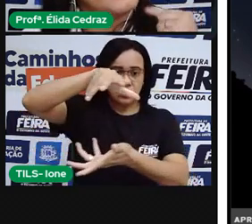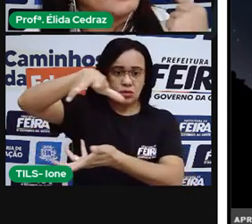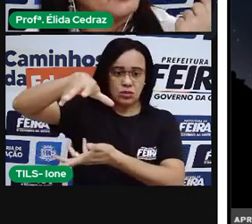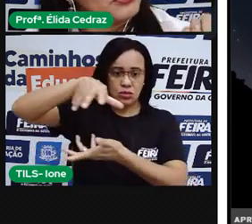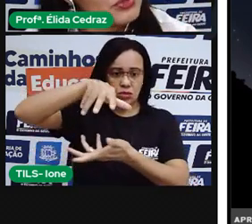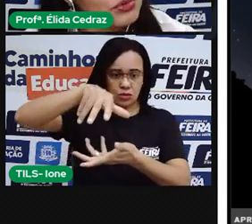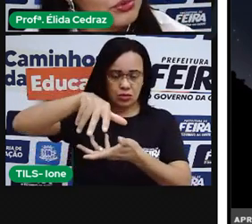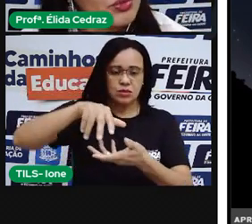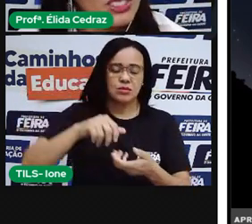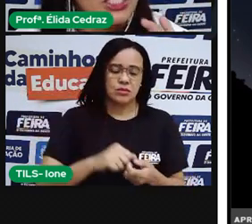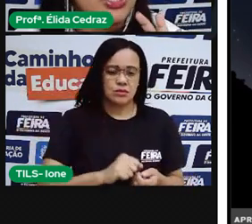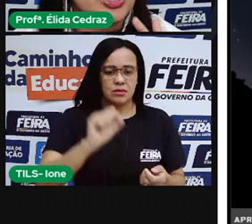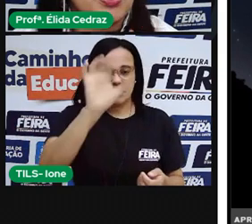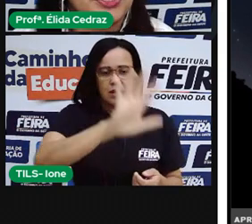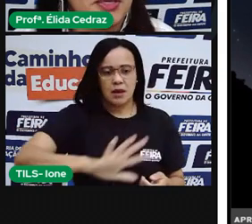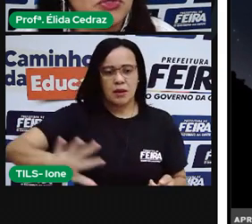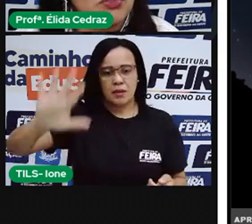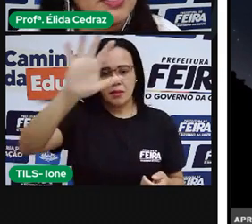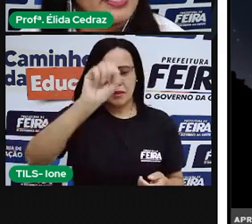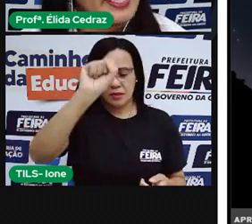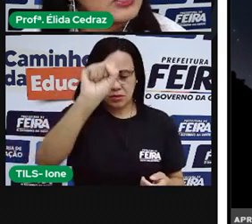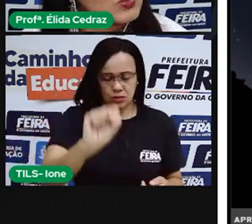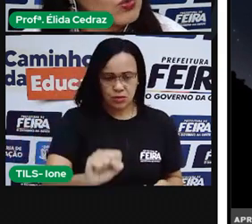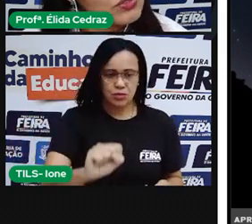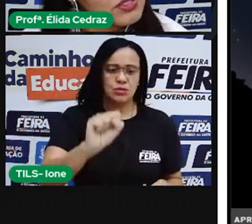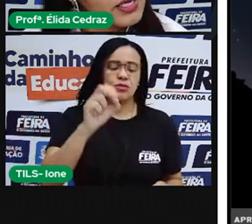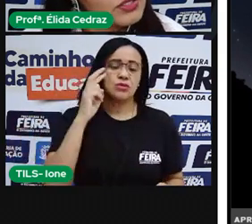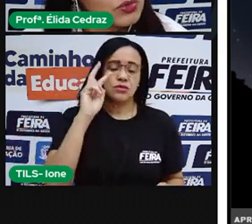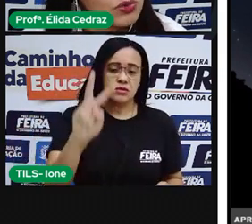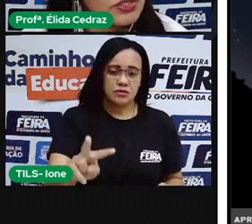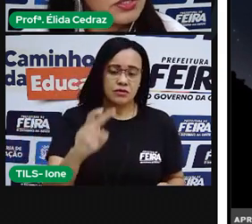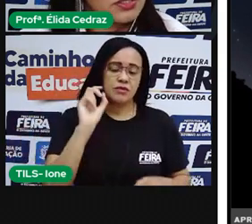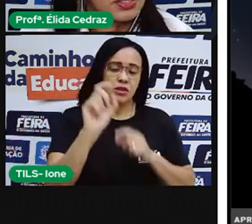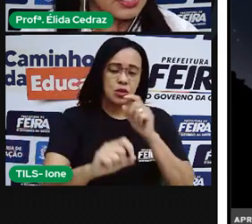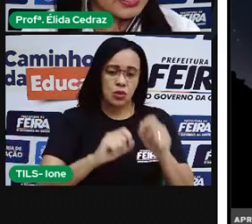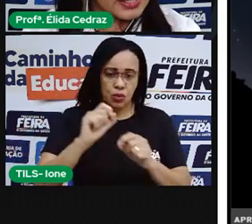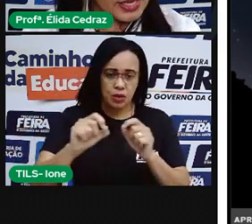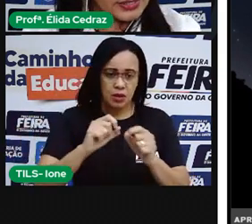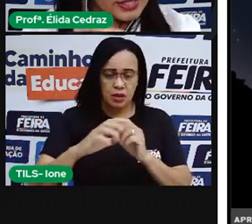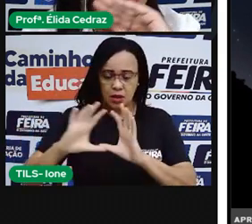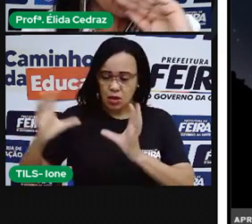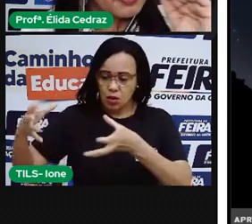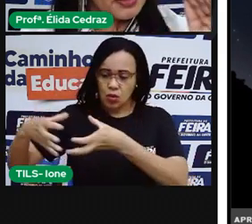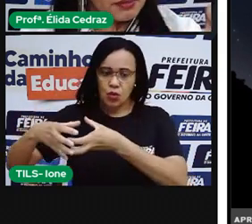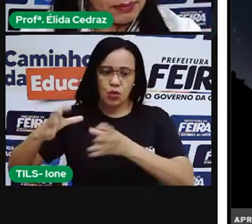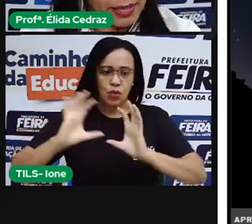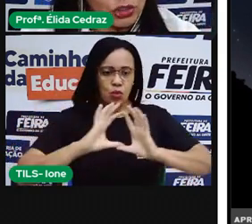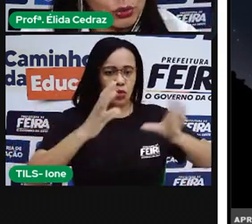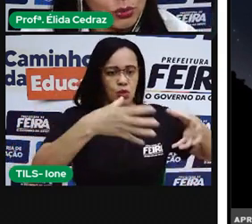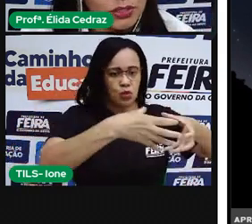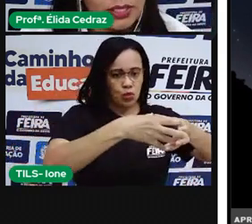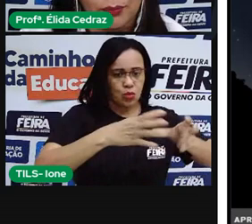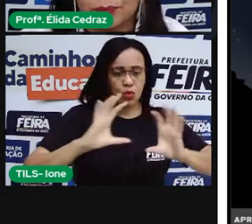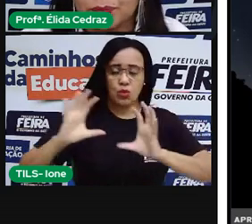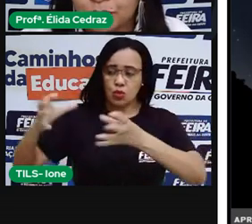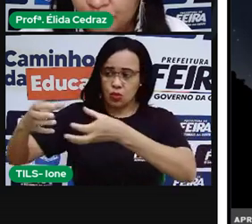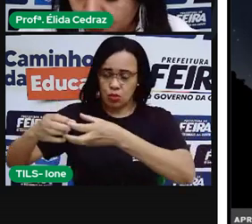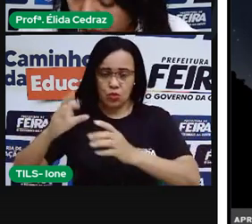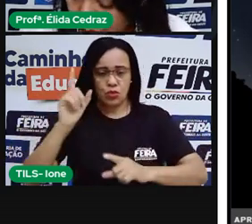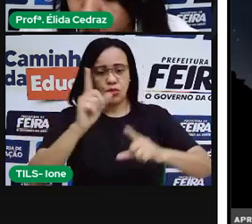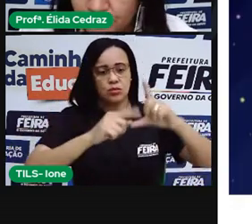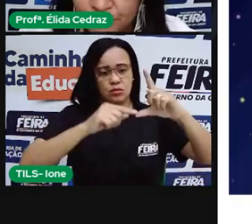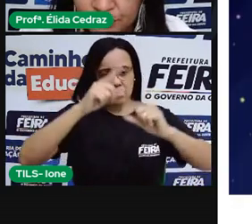América do Sul e nós podemos ver as constelações dessa parte do céu.